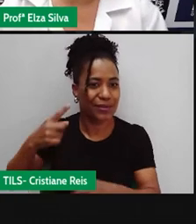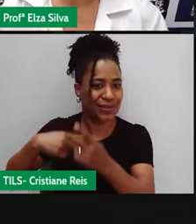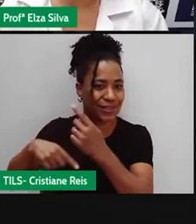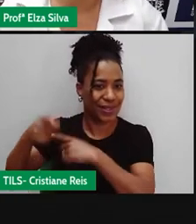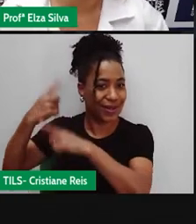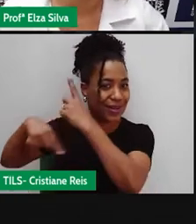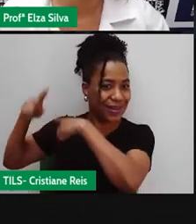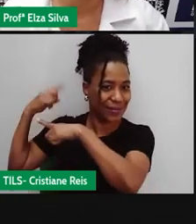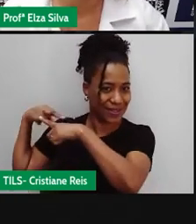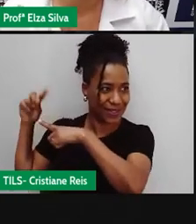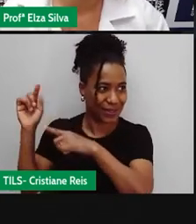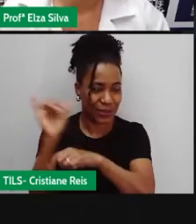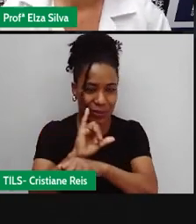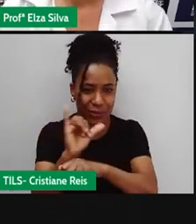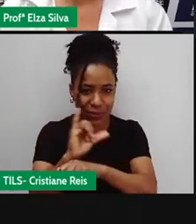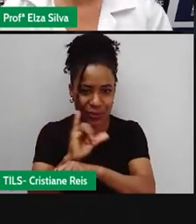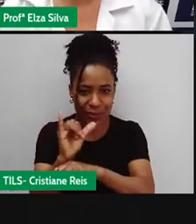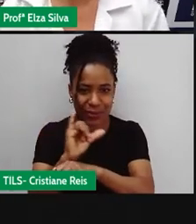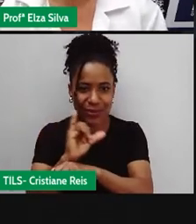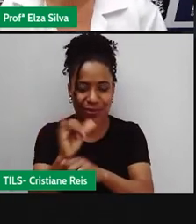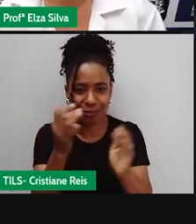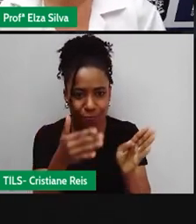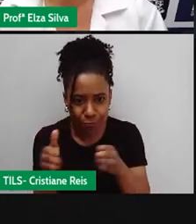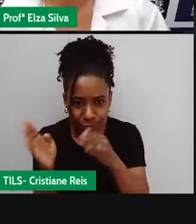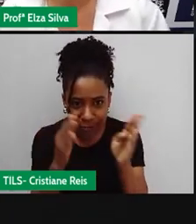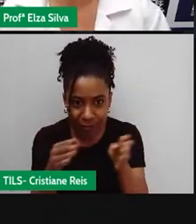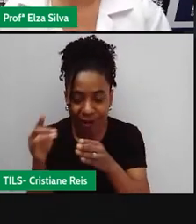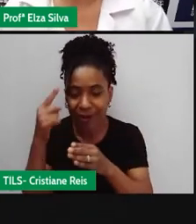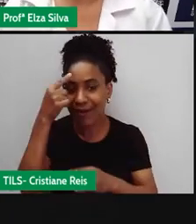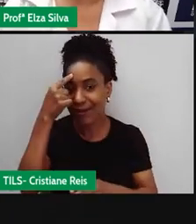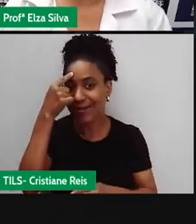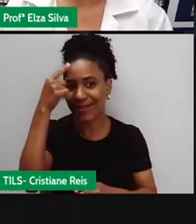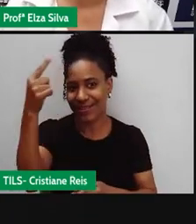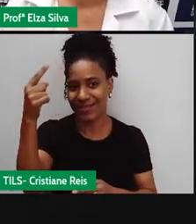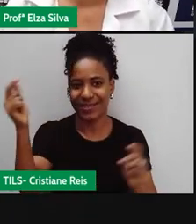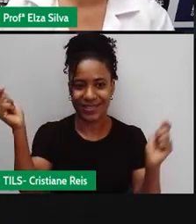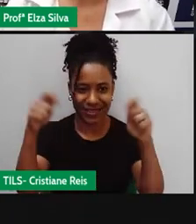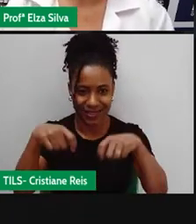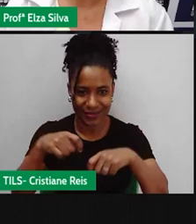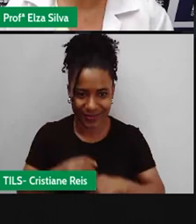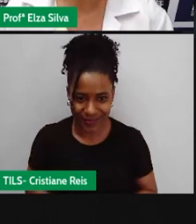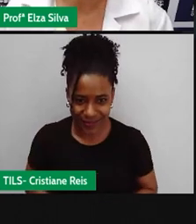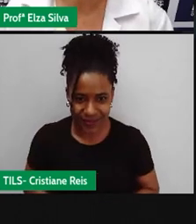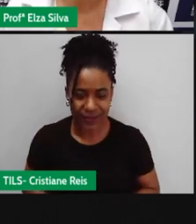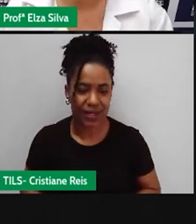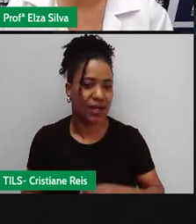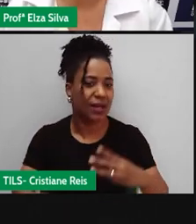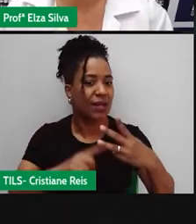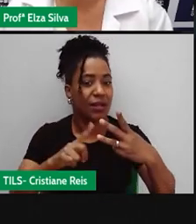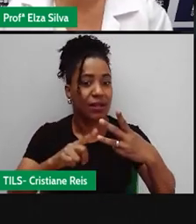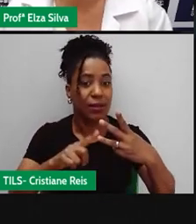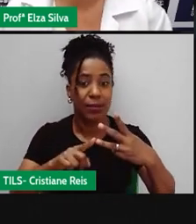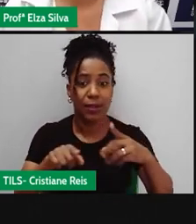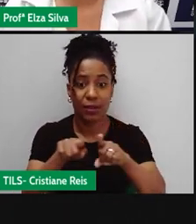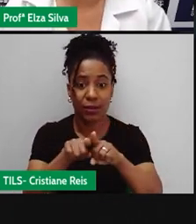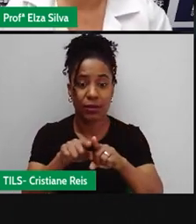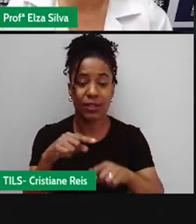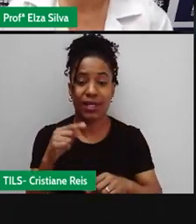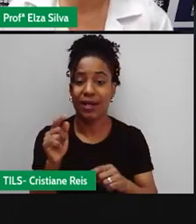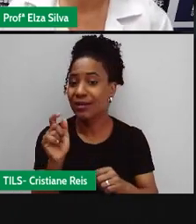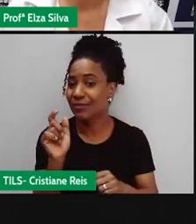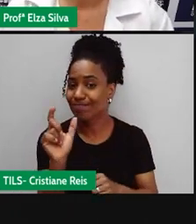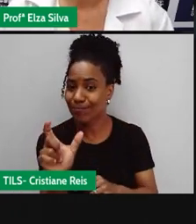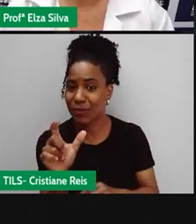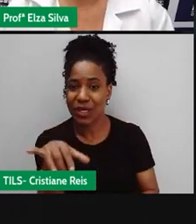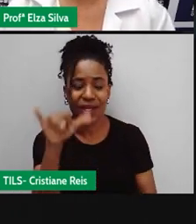Do youtube Nós também Relembramos No início Da aula Que as expressões Yes I do No